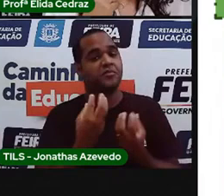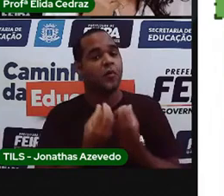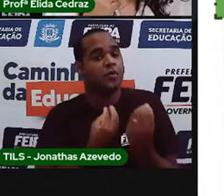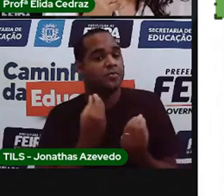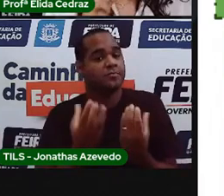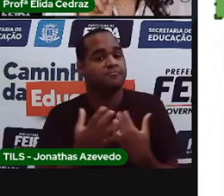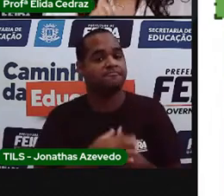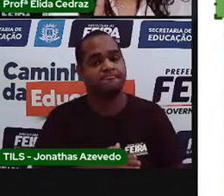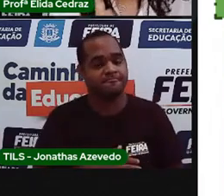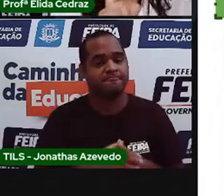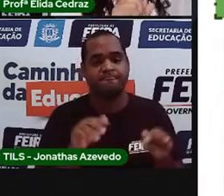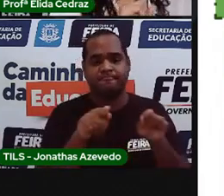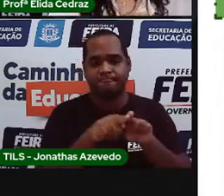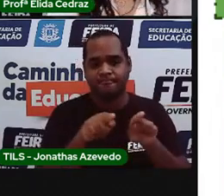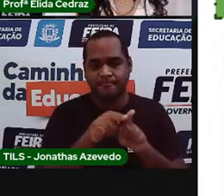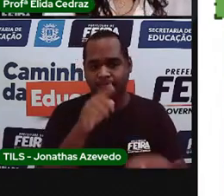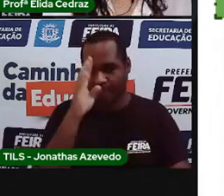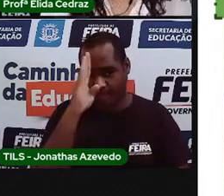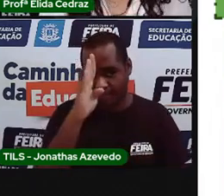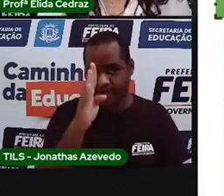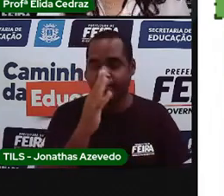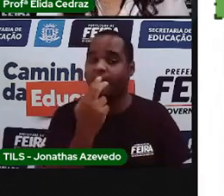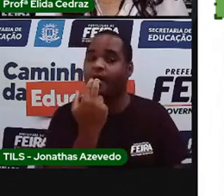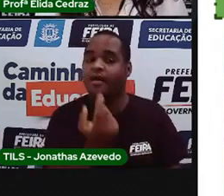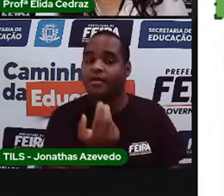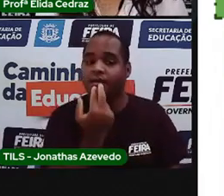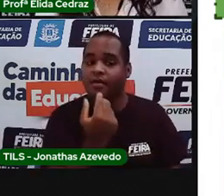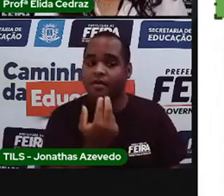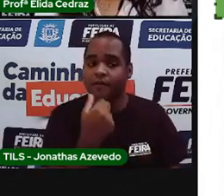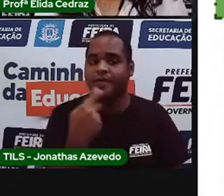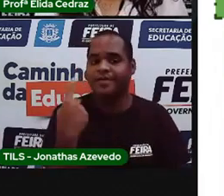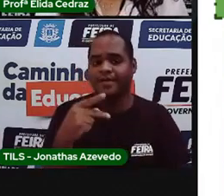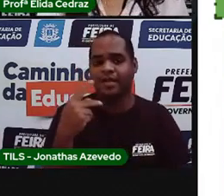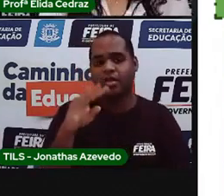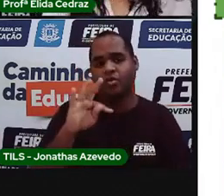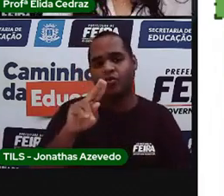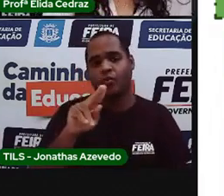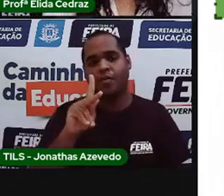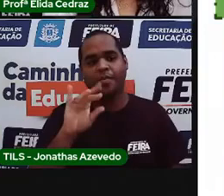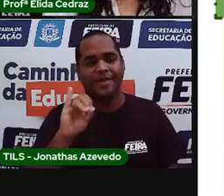Principalmente da sua língua. Que era o tupi.